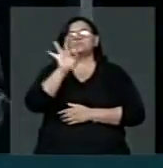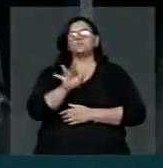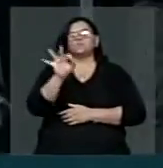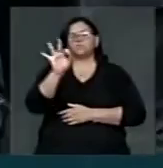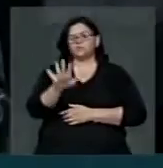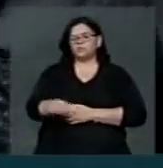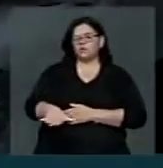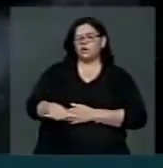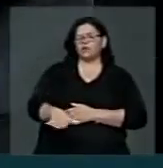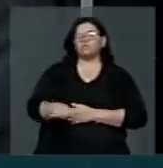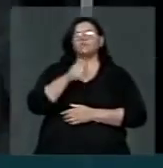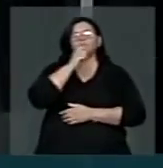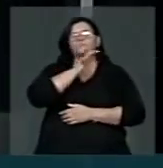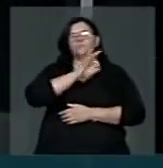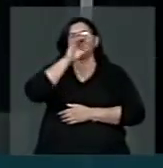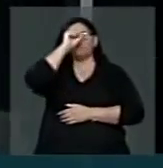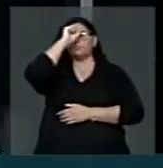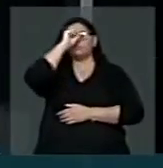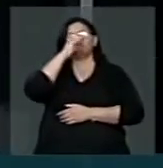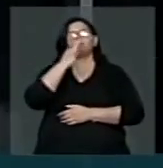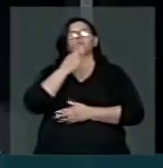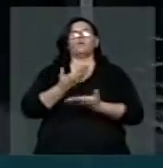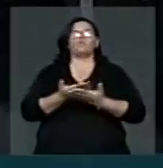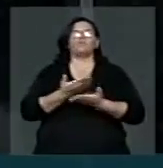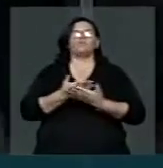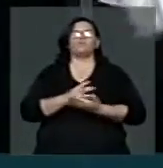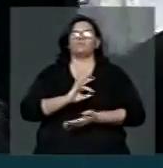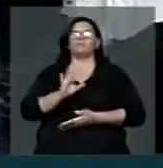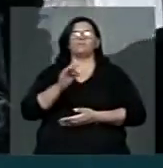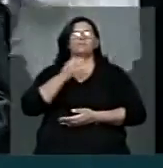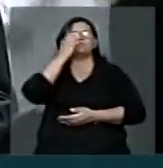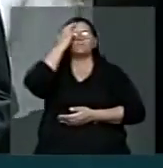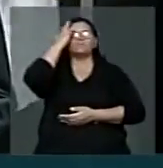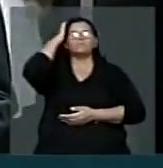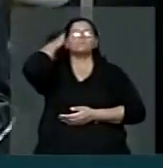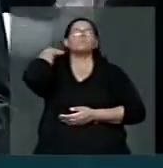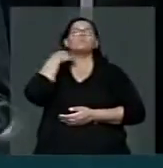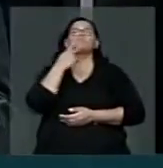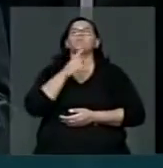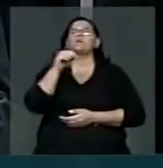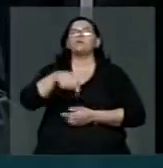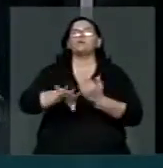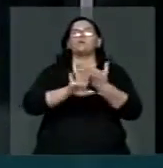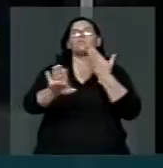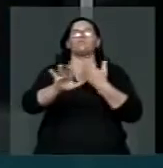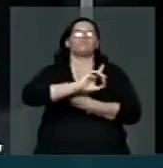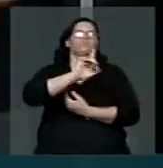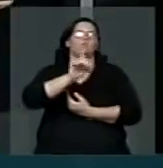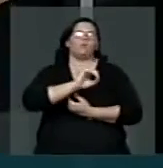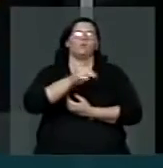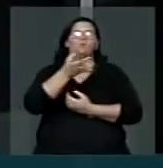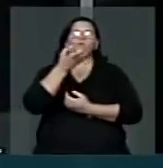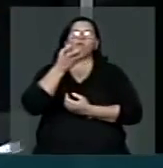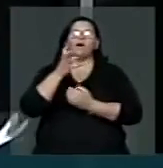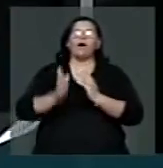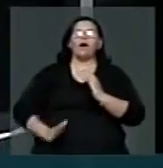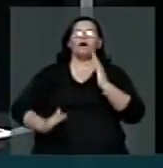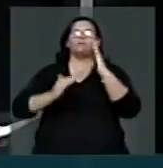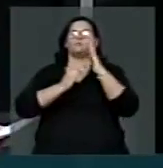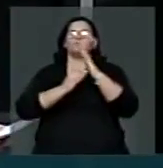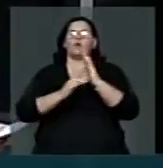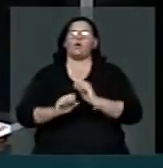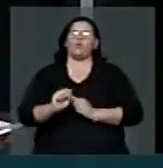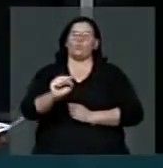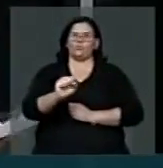são alfabetizados até os 8 anos de idade. Não é o que foi dito aqui, um apartado dos 8 anos, é até os 8 anos